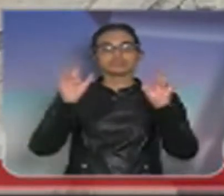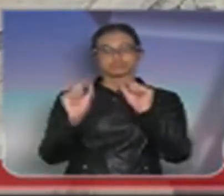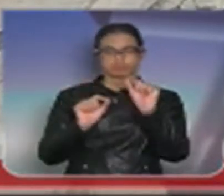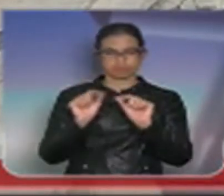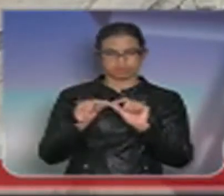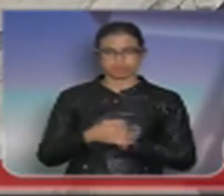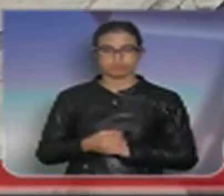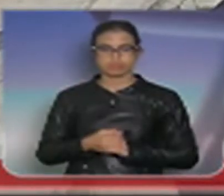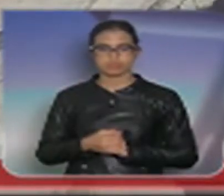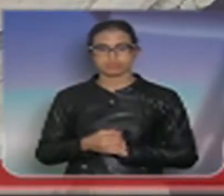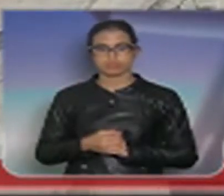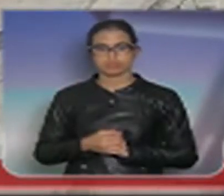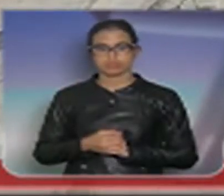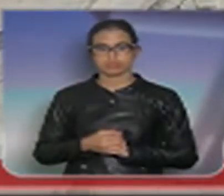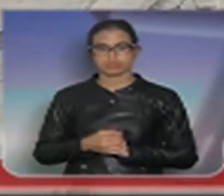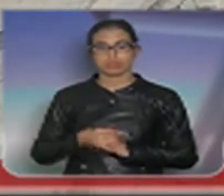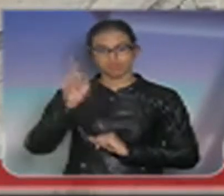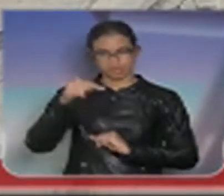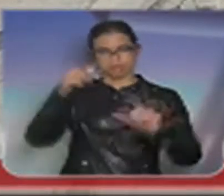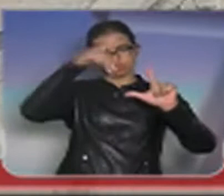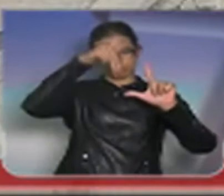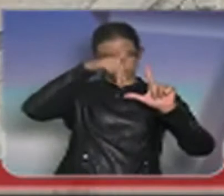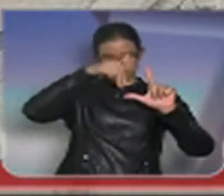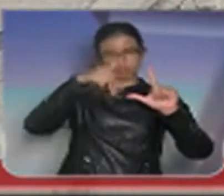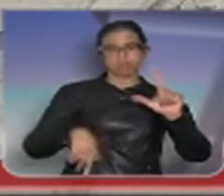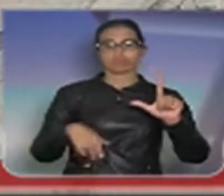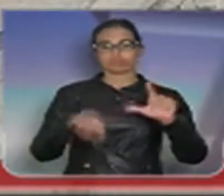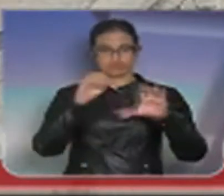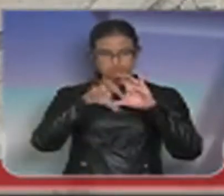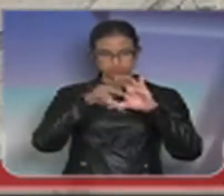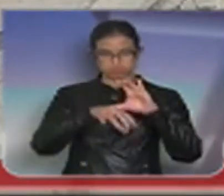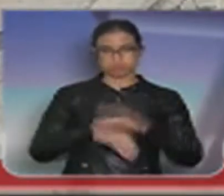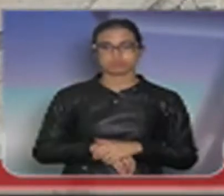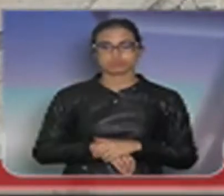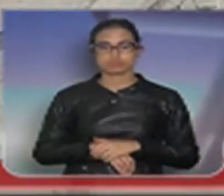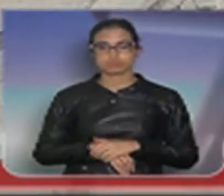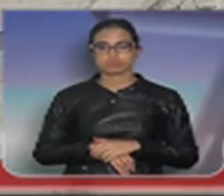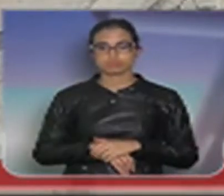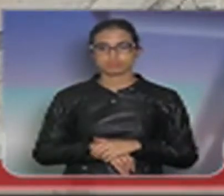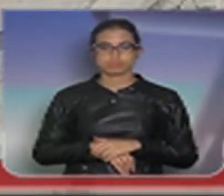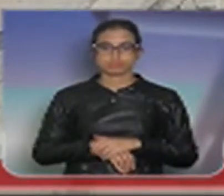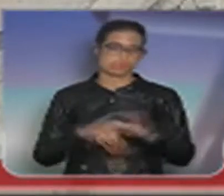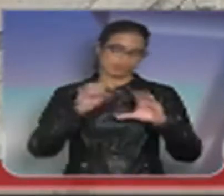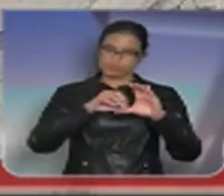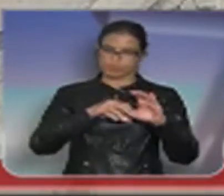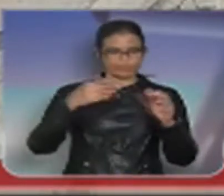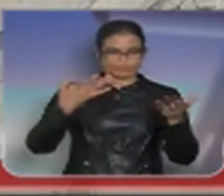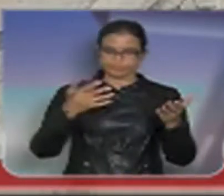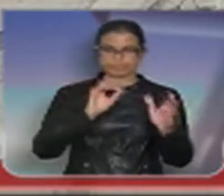sobre um trecho de uma determinada novela, na Rede Globo de televisão, só podia ser na Rede Globo, não podia ser em outro lugar,